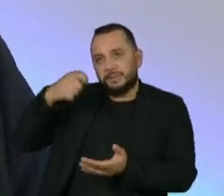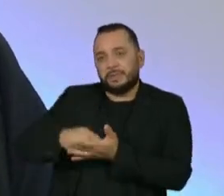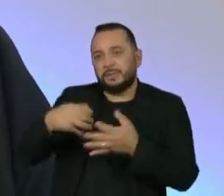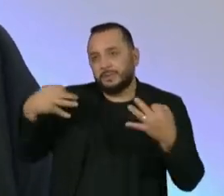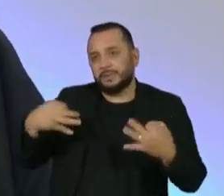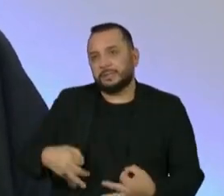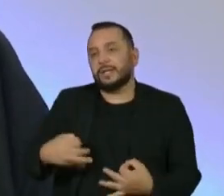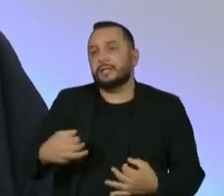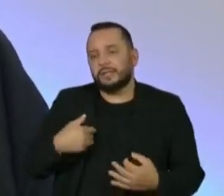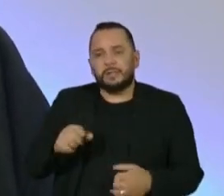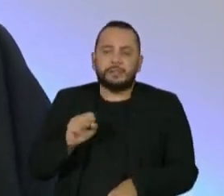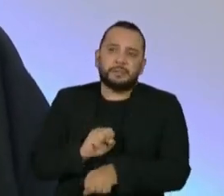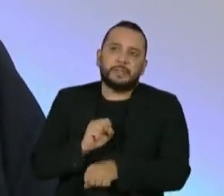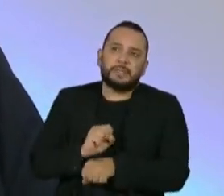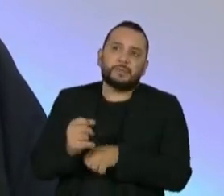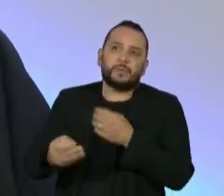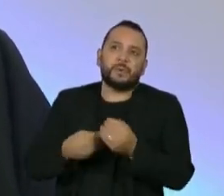posicionamento do partido nessas eleições.